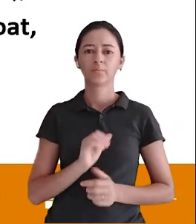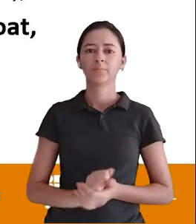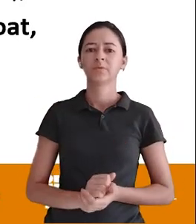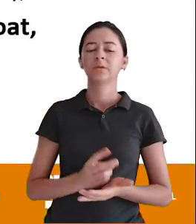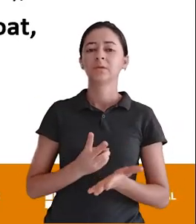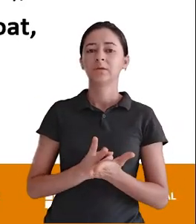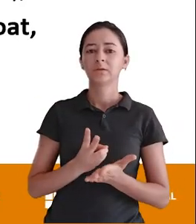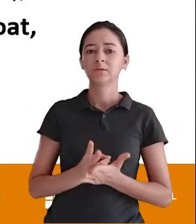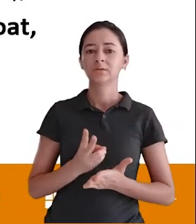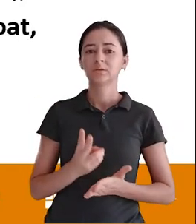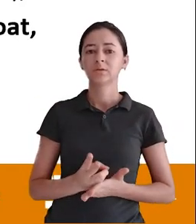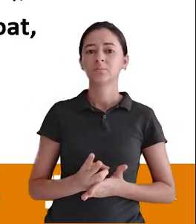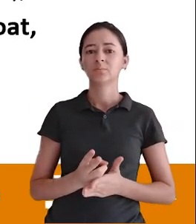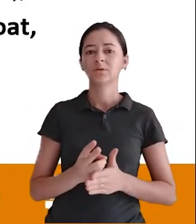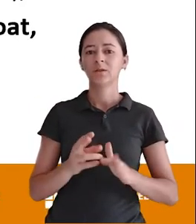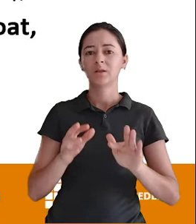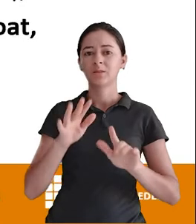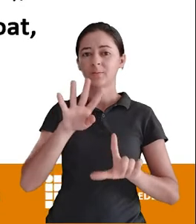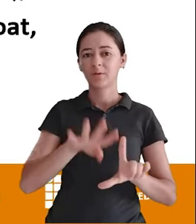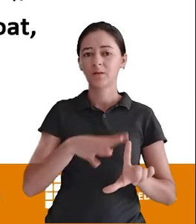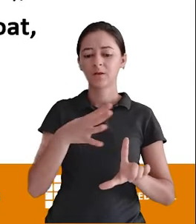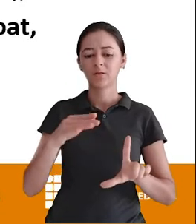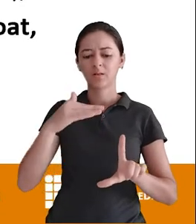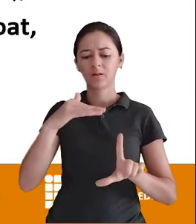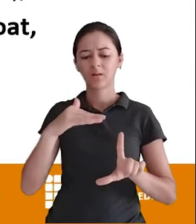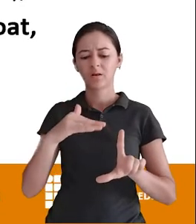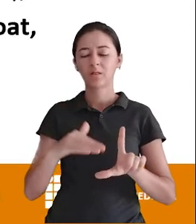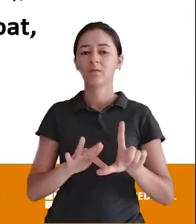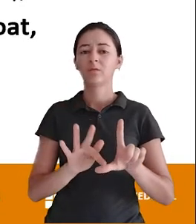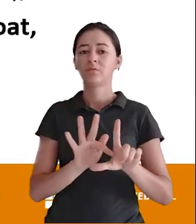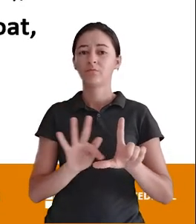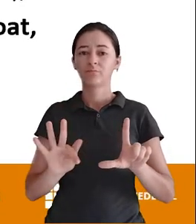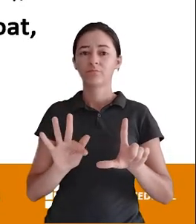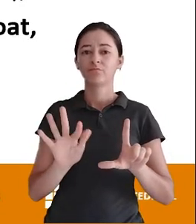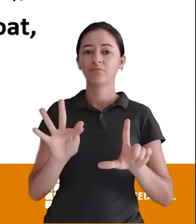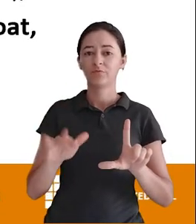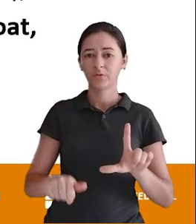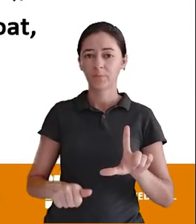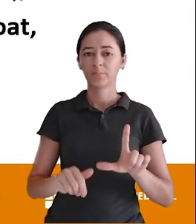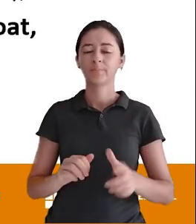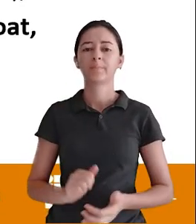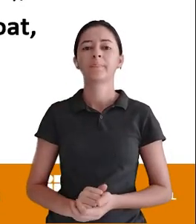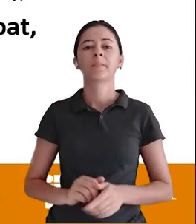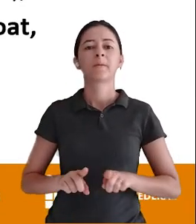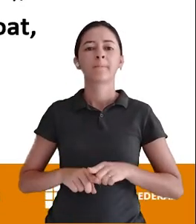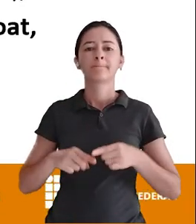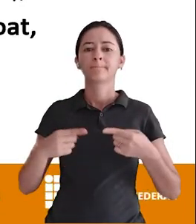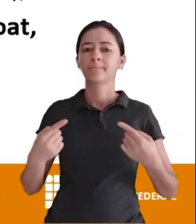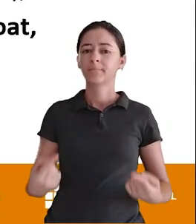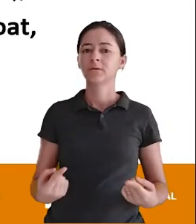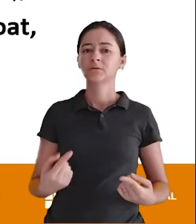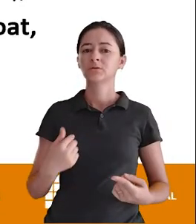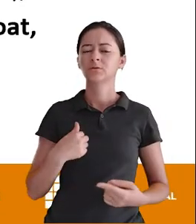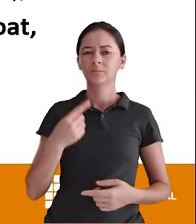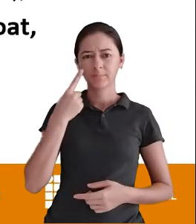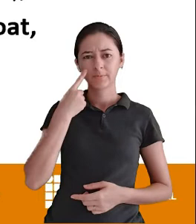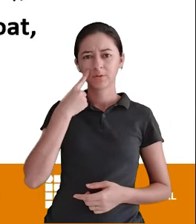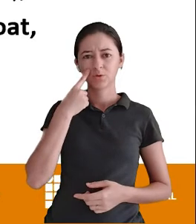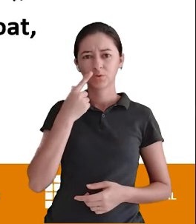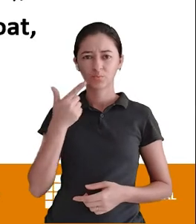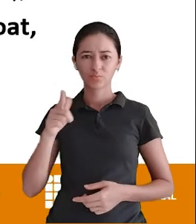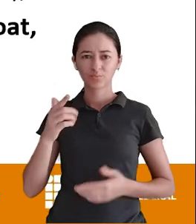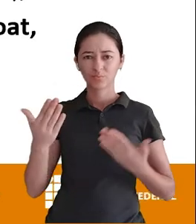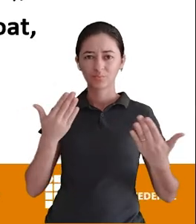inserido No final da tabela Tá Ele sempre ia lá Pro finalzinho Ia ser o último atributo Mas aqui Eu usei Eu